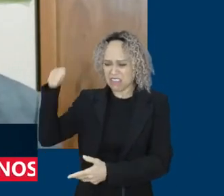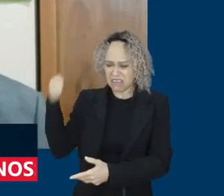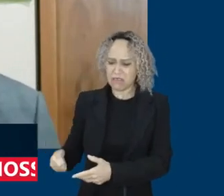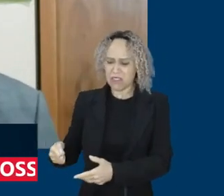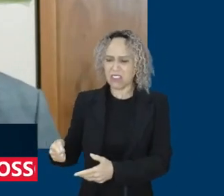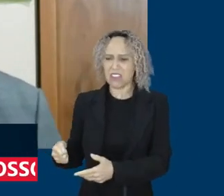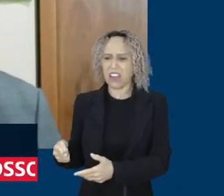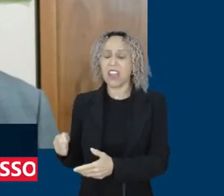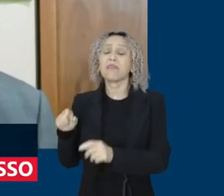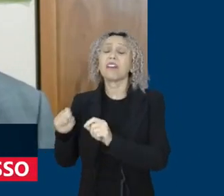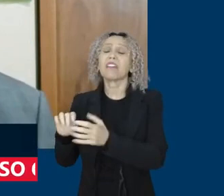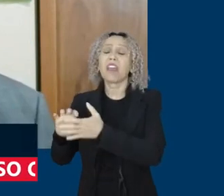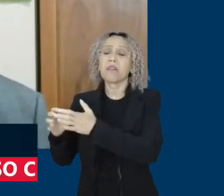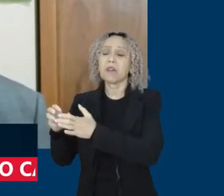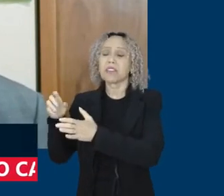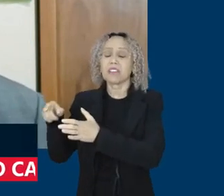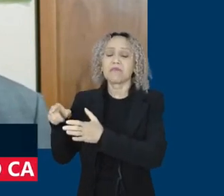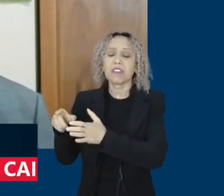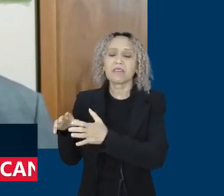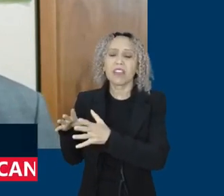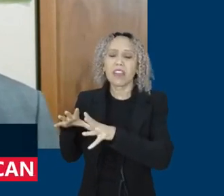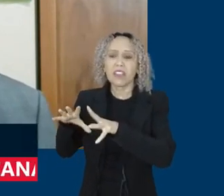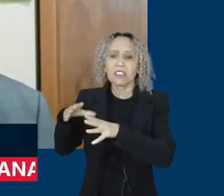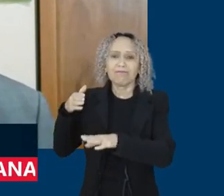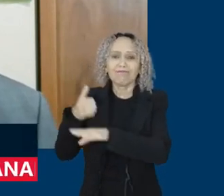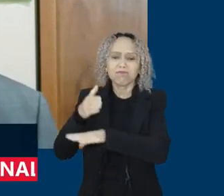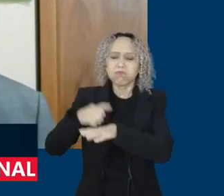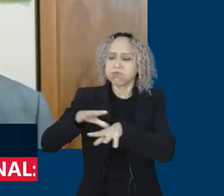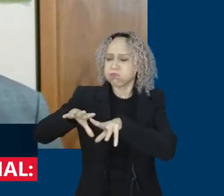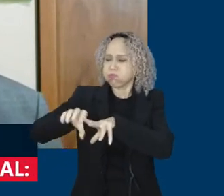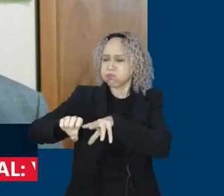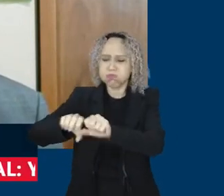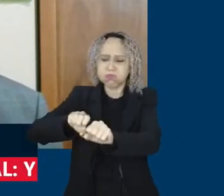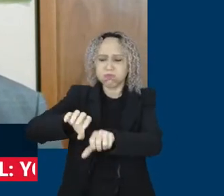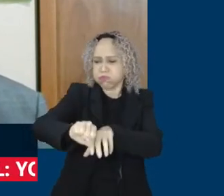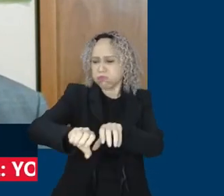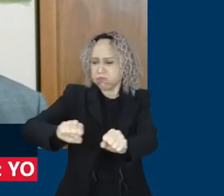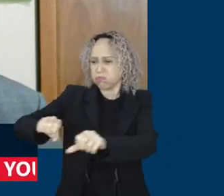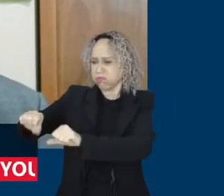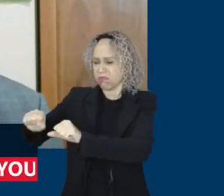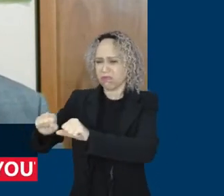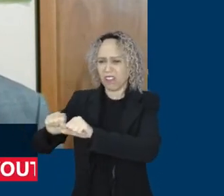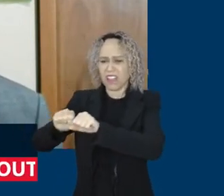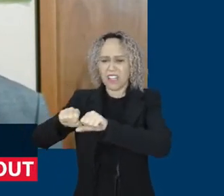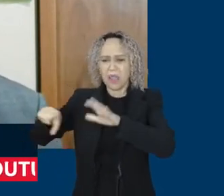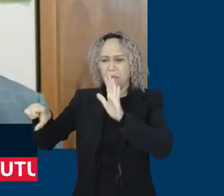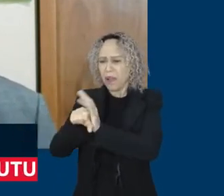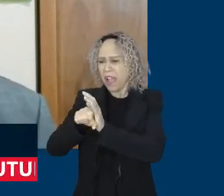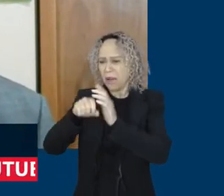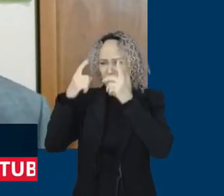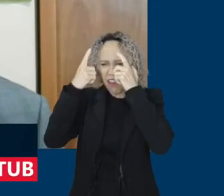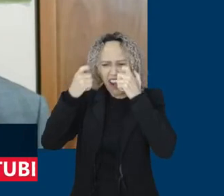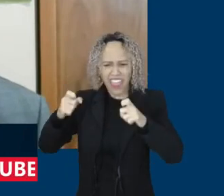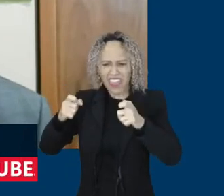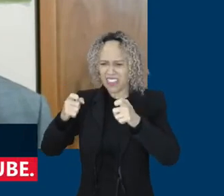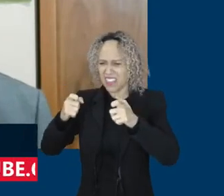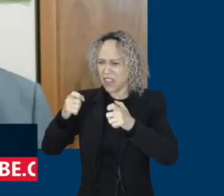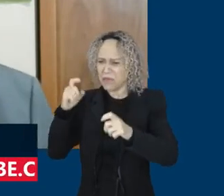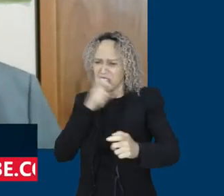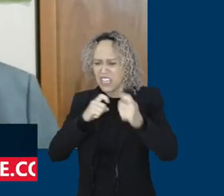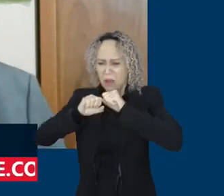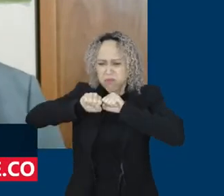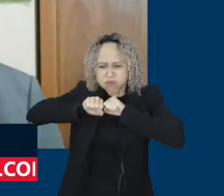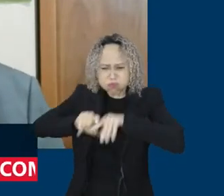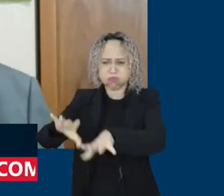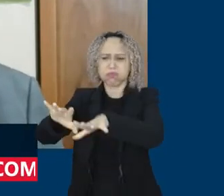censura. Isso é mais uma fake news dos bolsonaristas. Ninguém vai ser censurado por opinião dentro do projeto de lei. Pelo contrário,